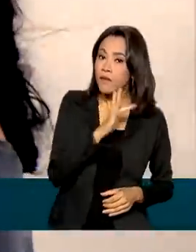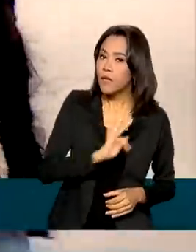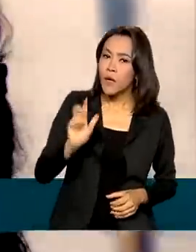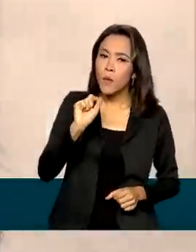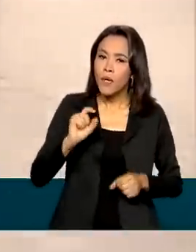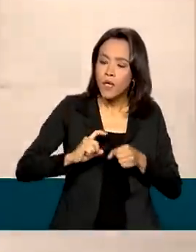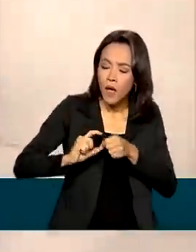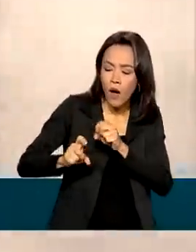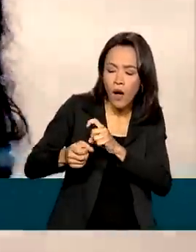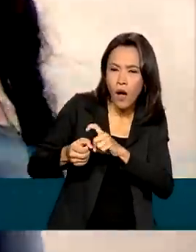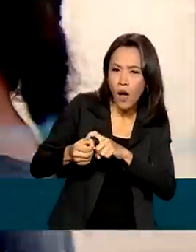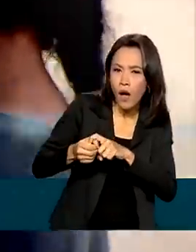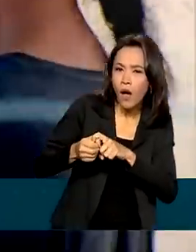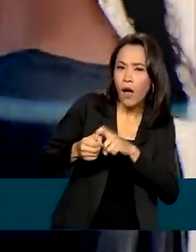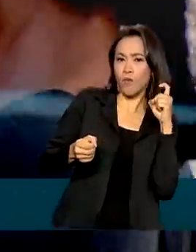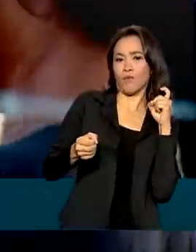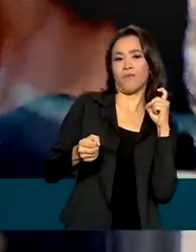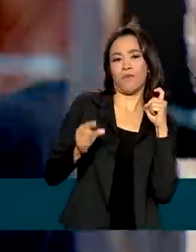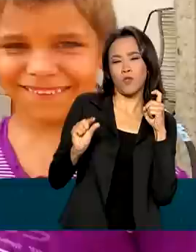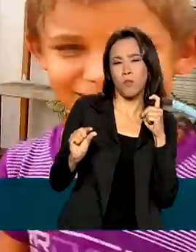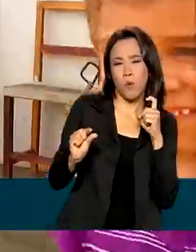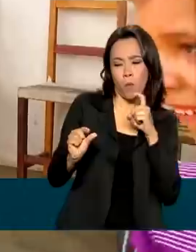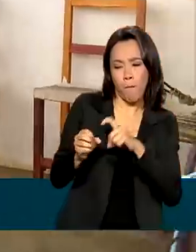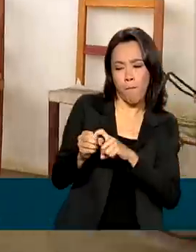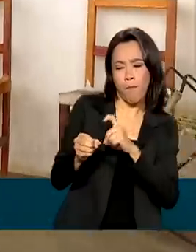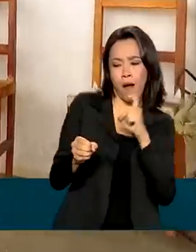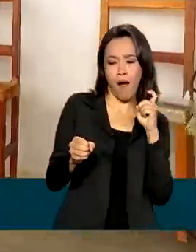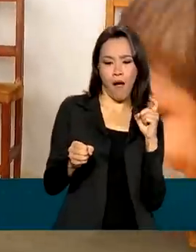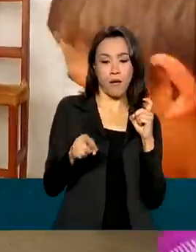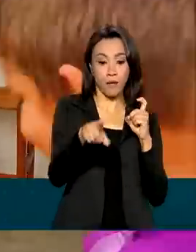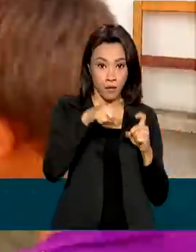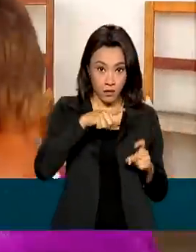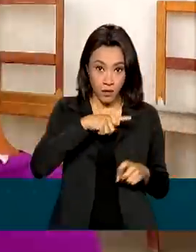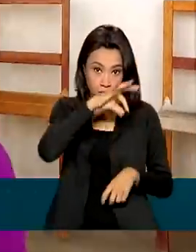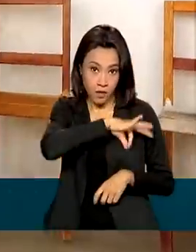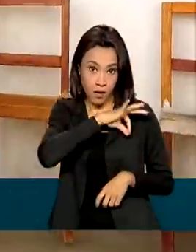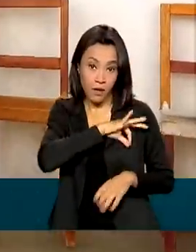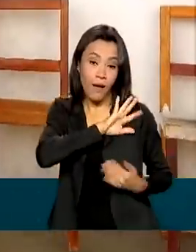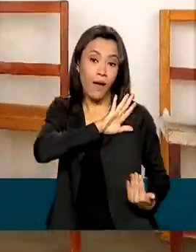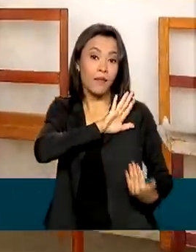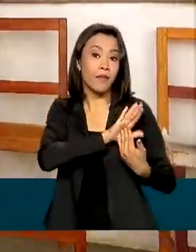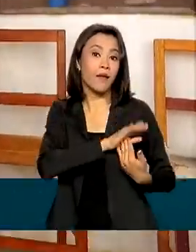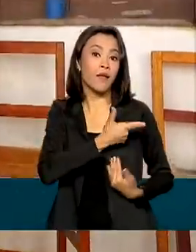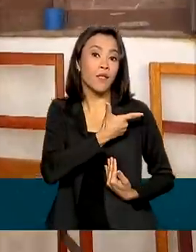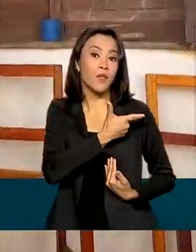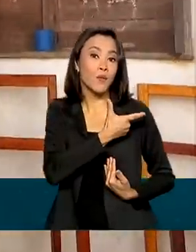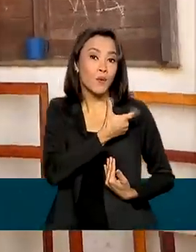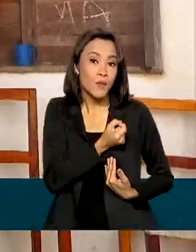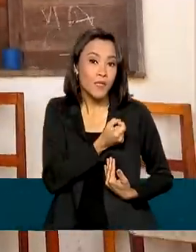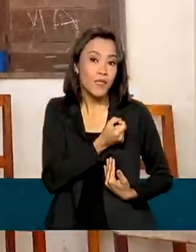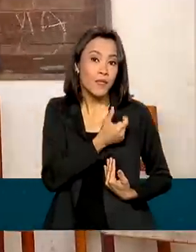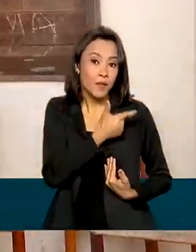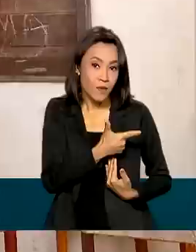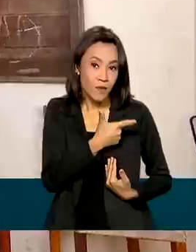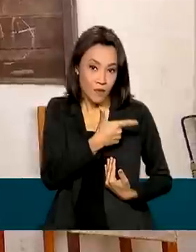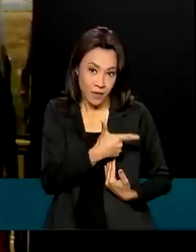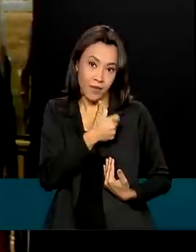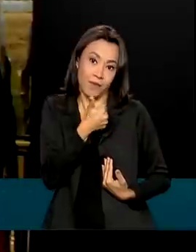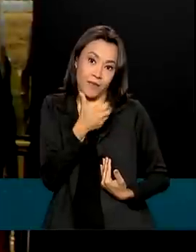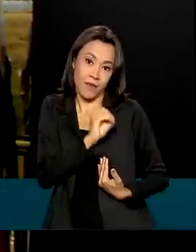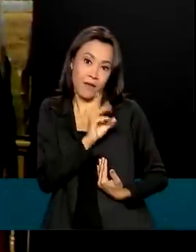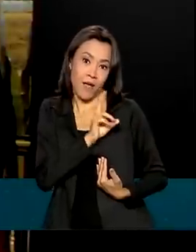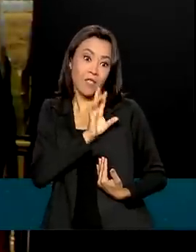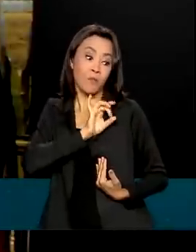emancipação do programa. Uma delas é que a família tenha renda mensal de até R$ 210,00 por pessoa,